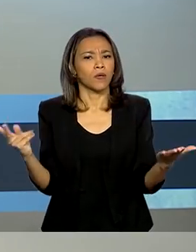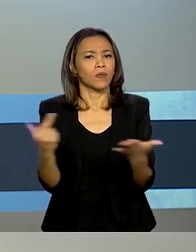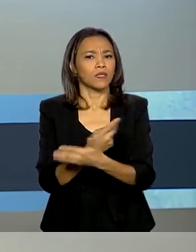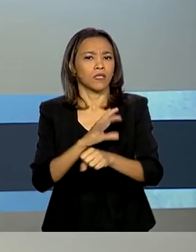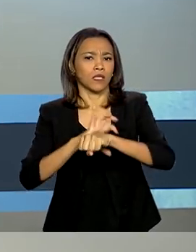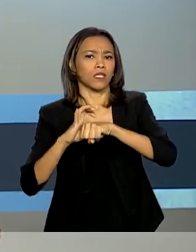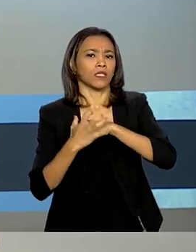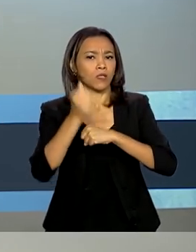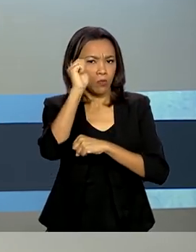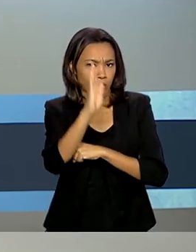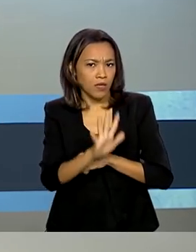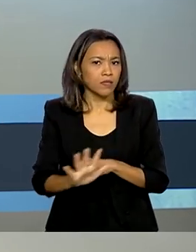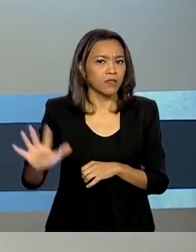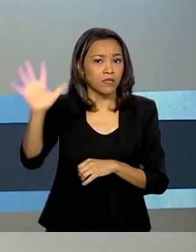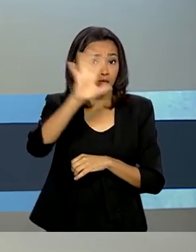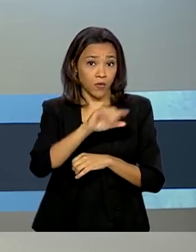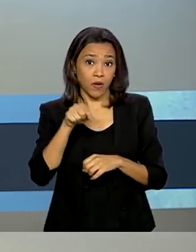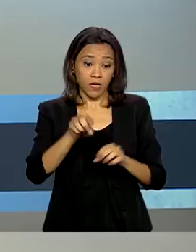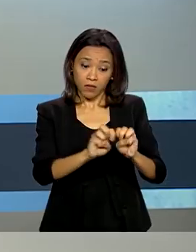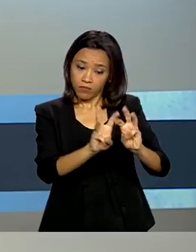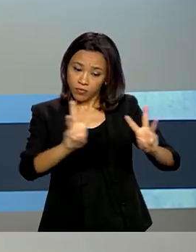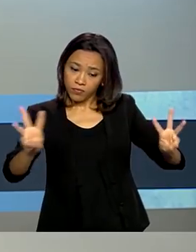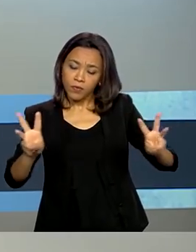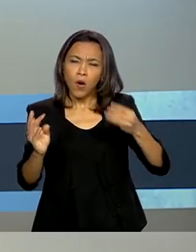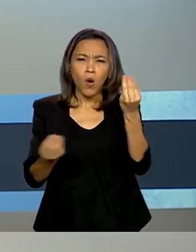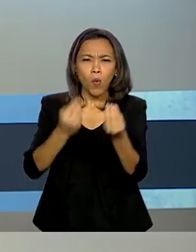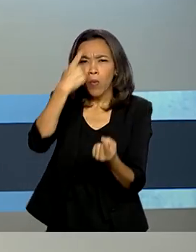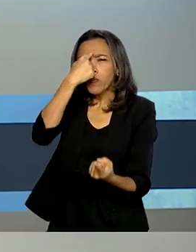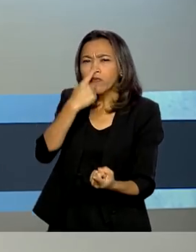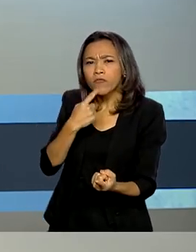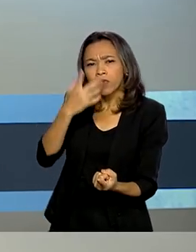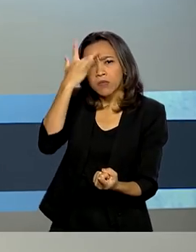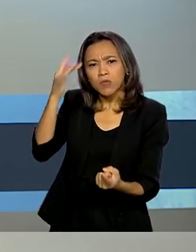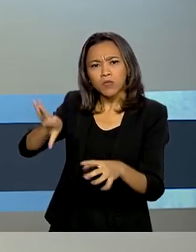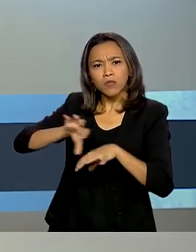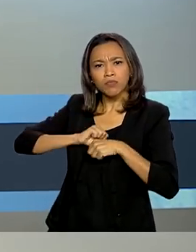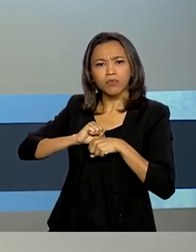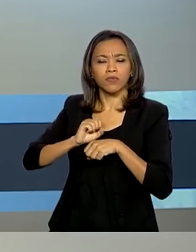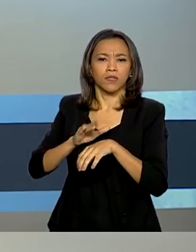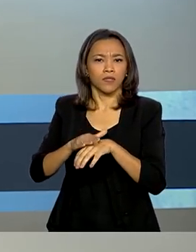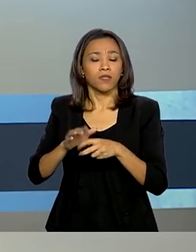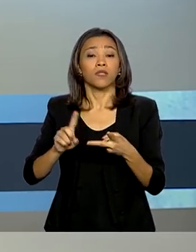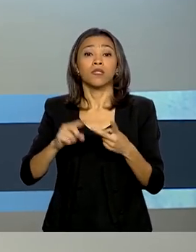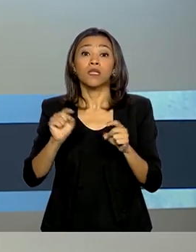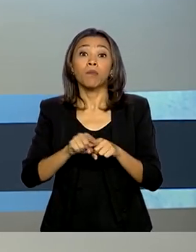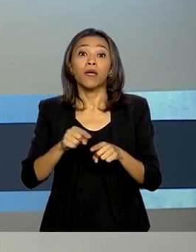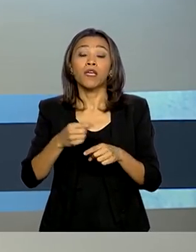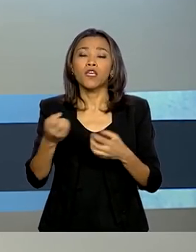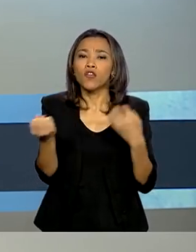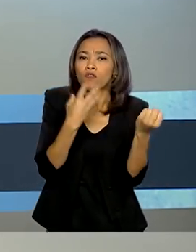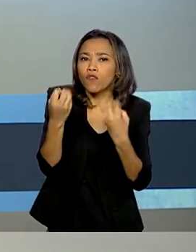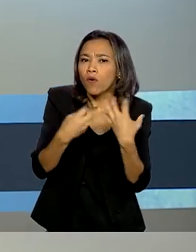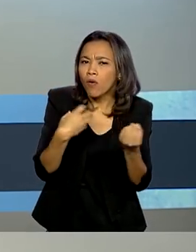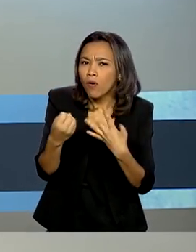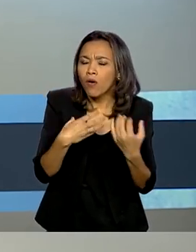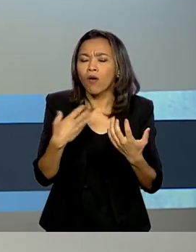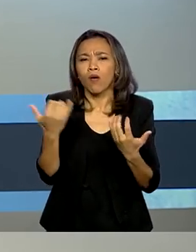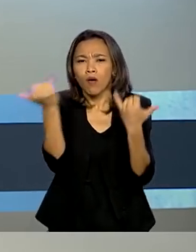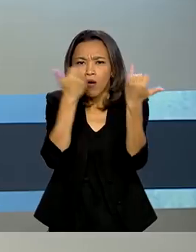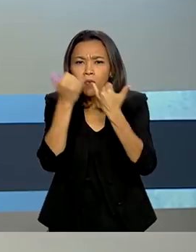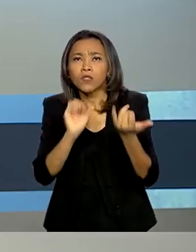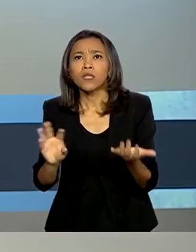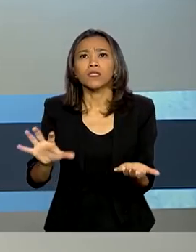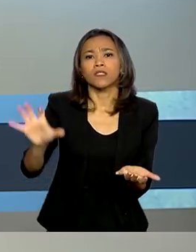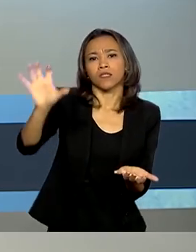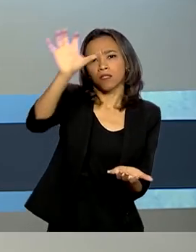O site traz informações como o perfil dos infectados e dados atualizados de cada estado. Nesta quinta-feira,